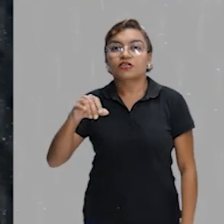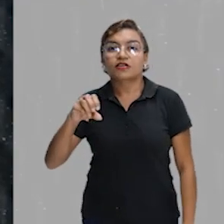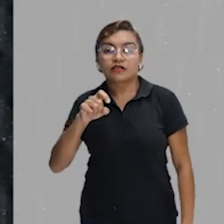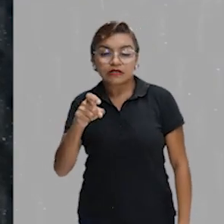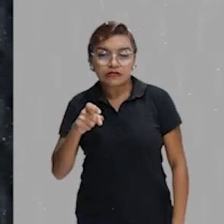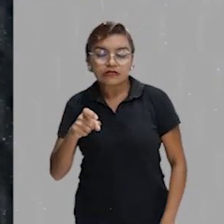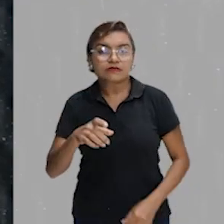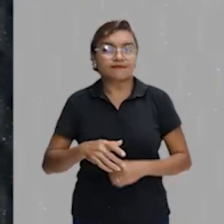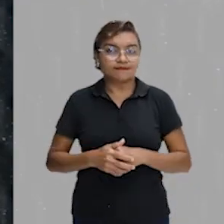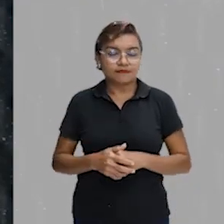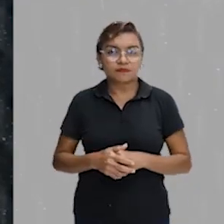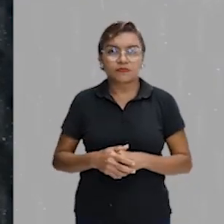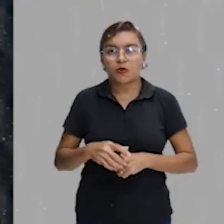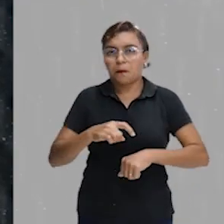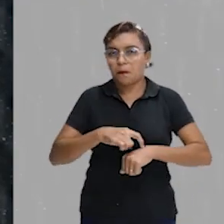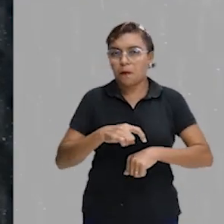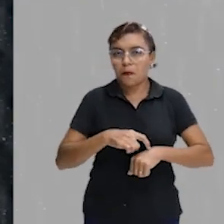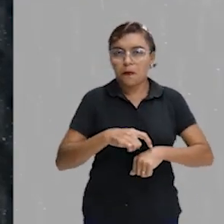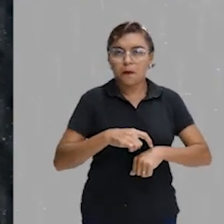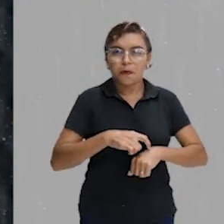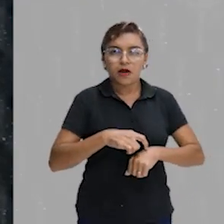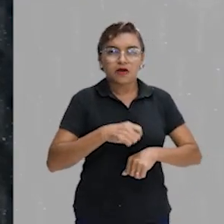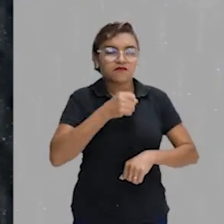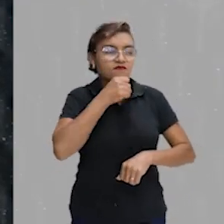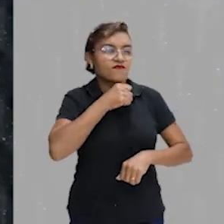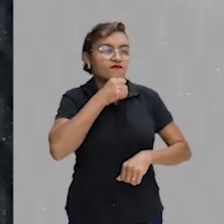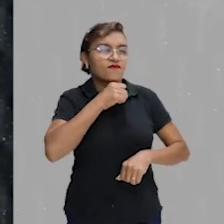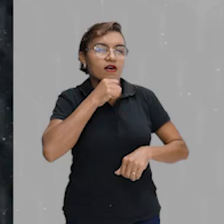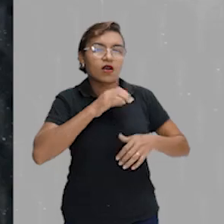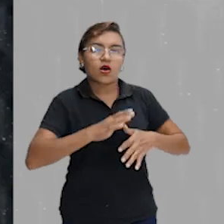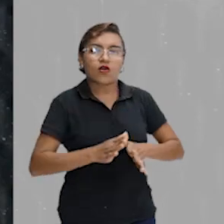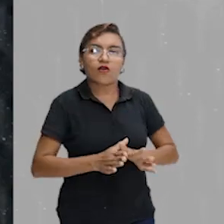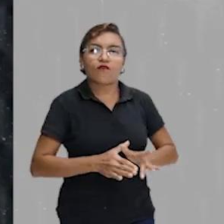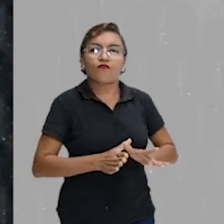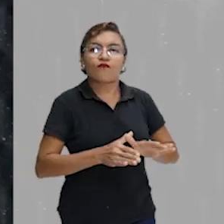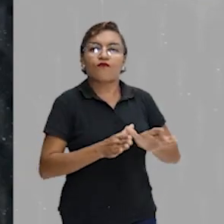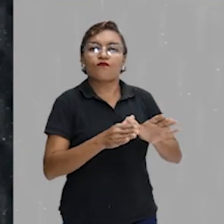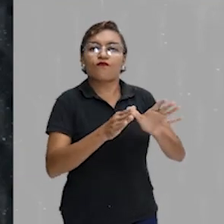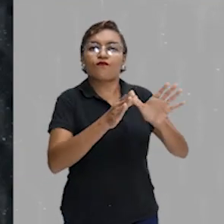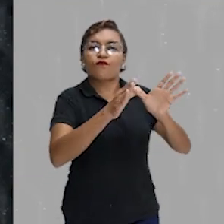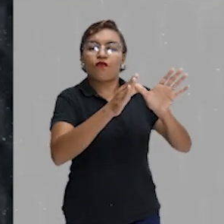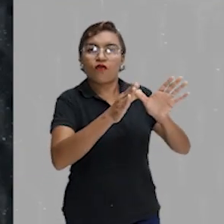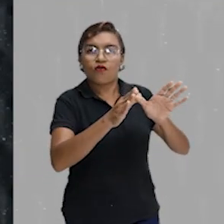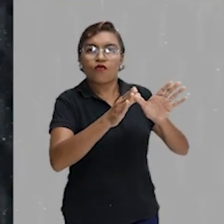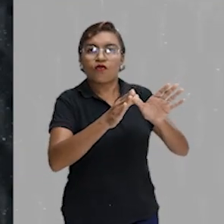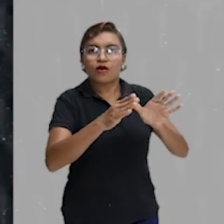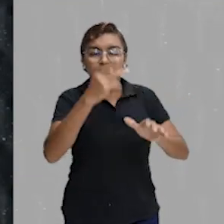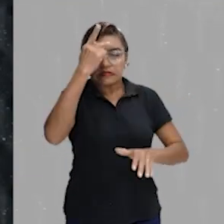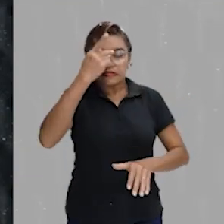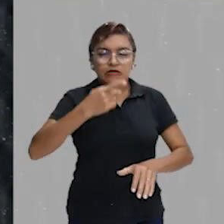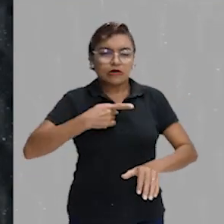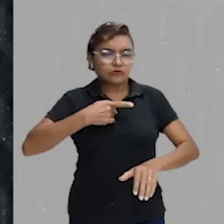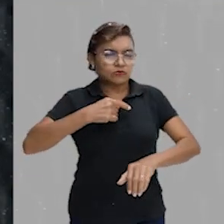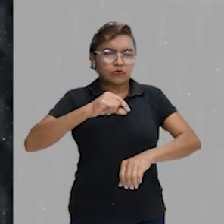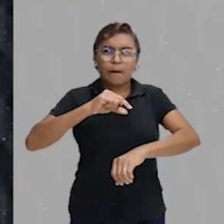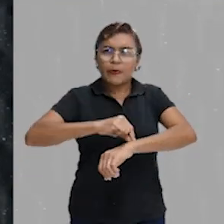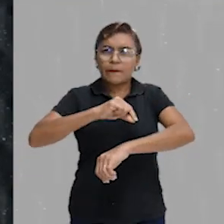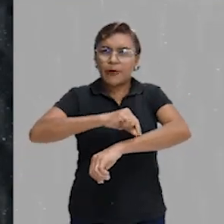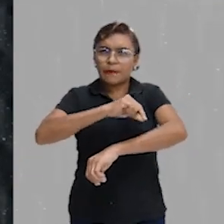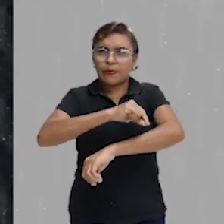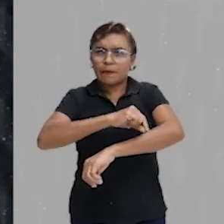Que ela, quando ela fica velha, ela voa além do sol, ela se bica todinha, se fere todinha e